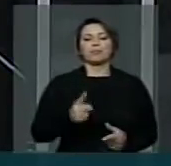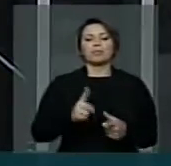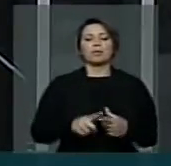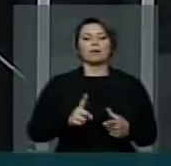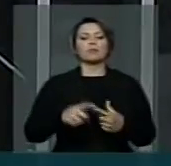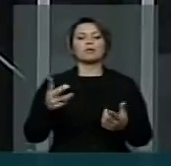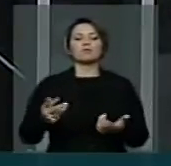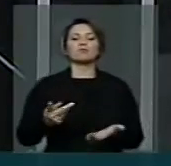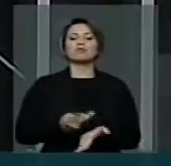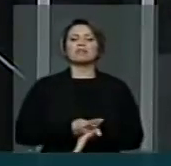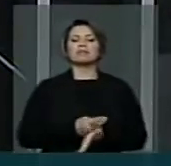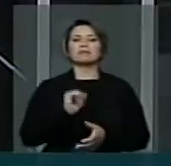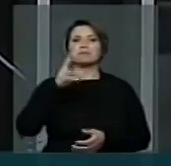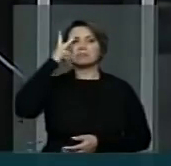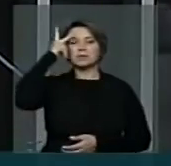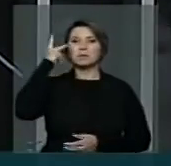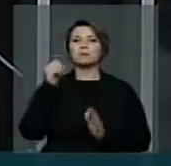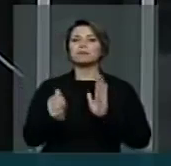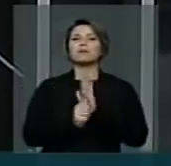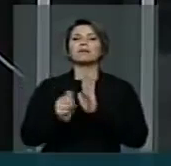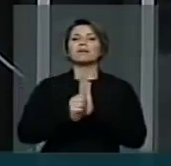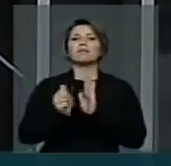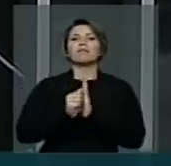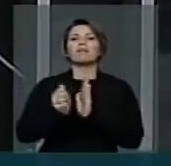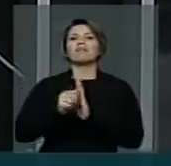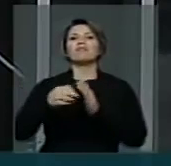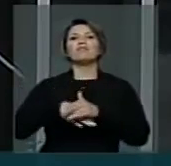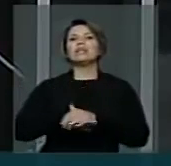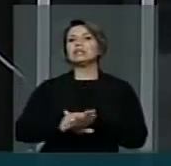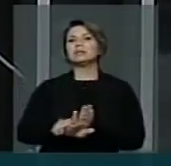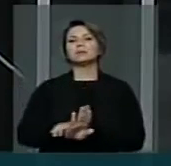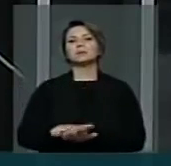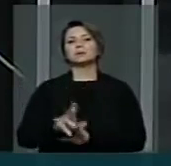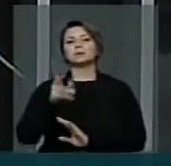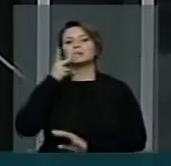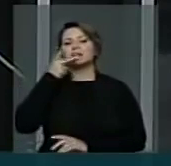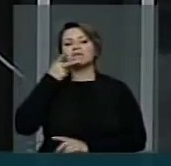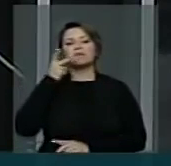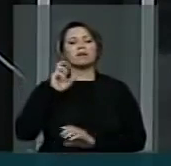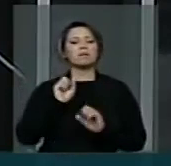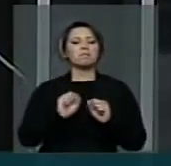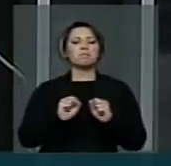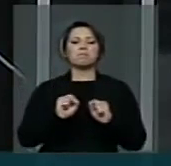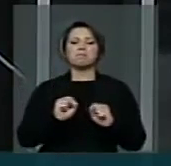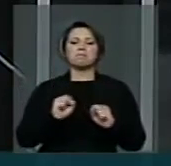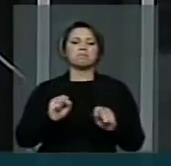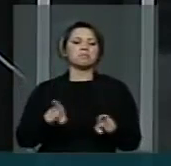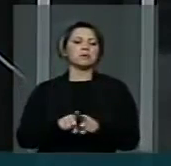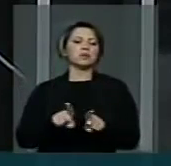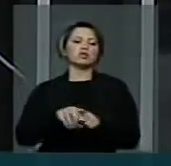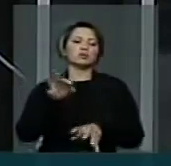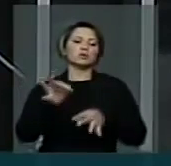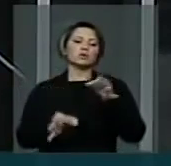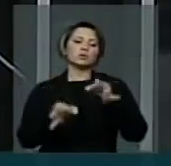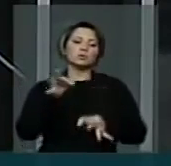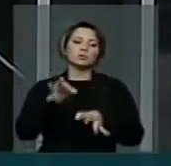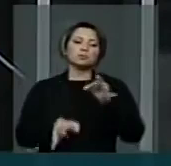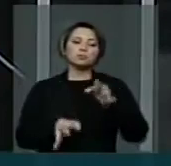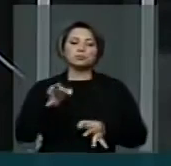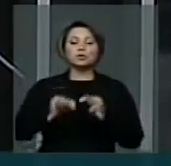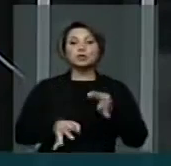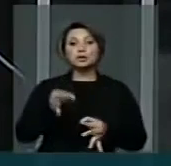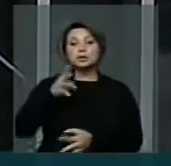eles perpetrado, justifica a consideração por parte do juiz da